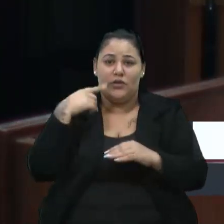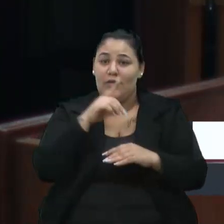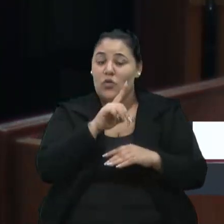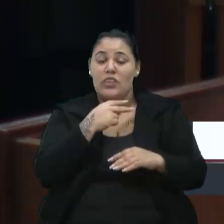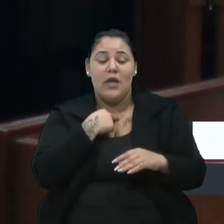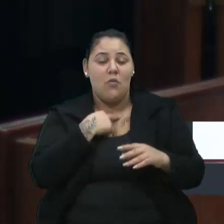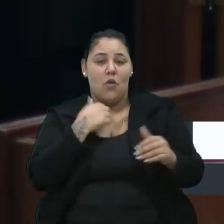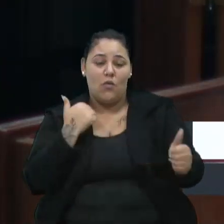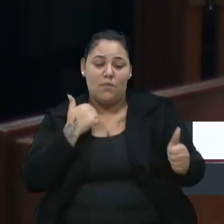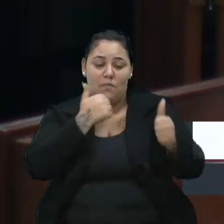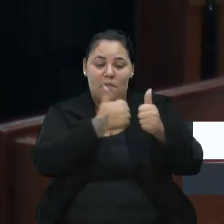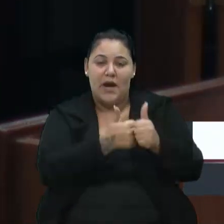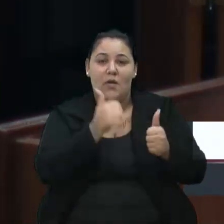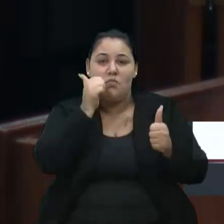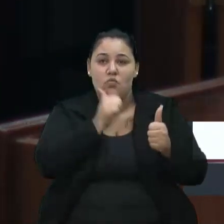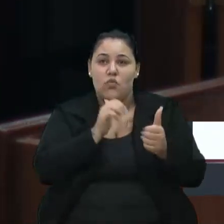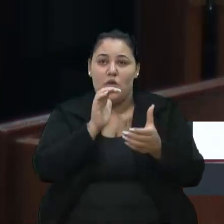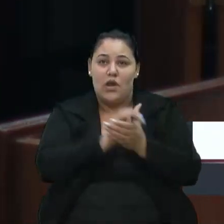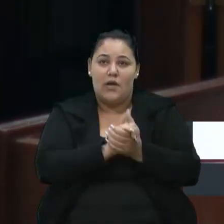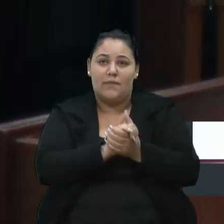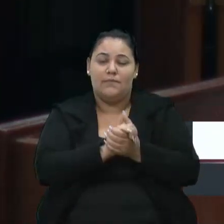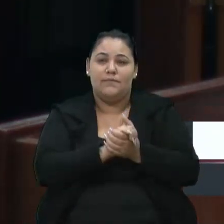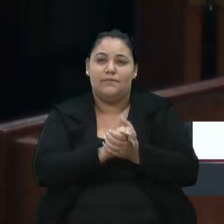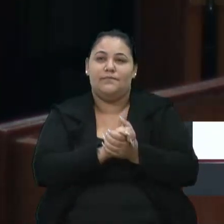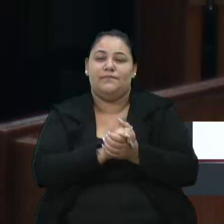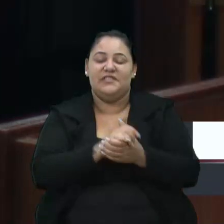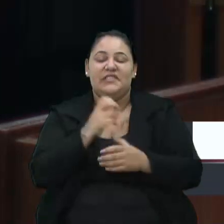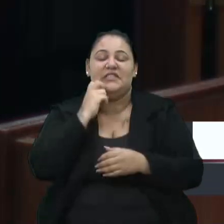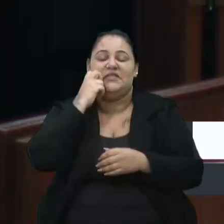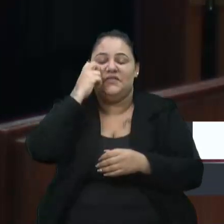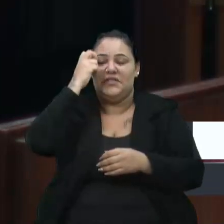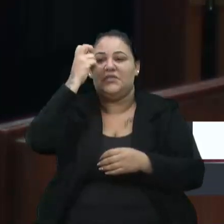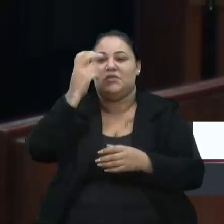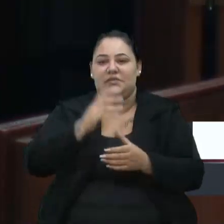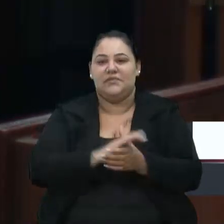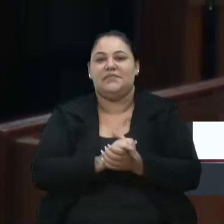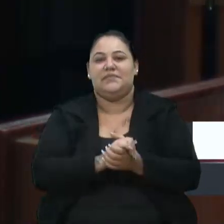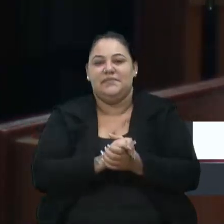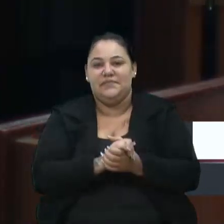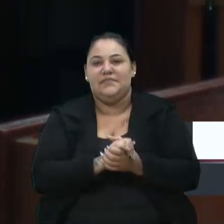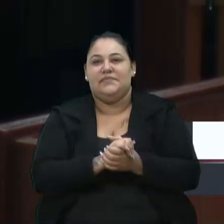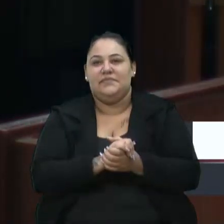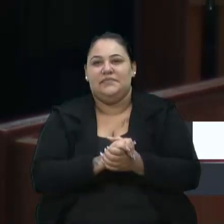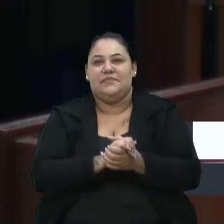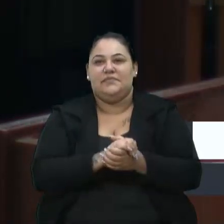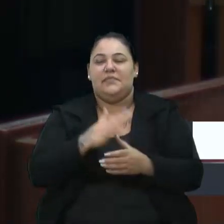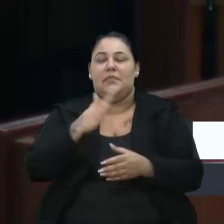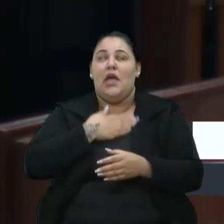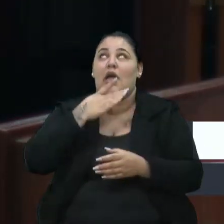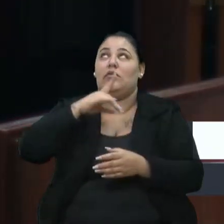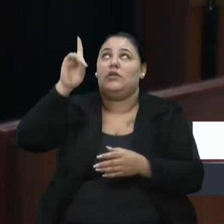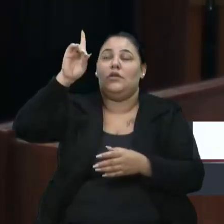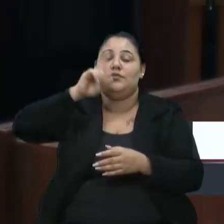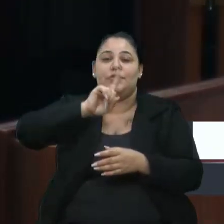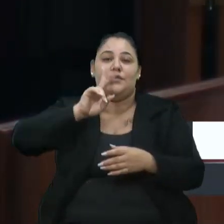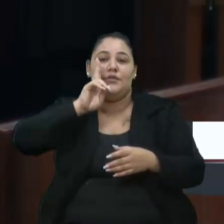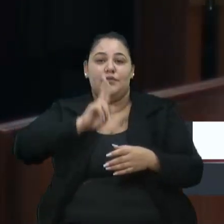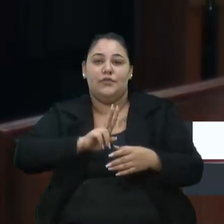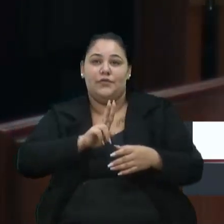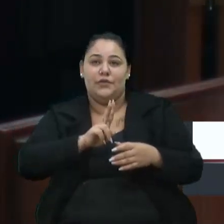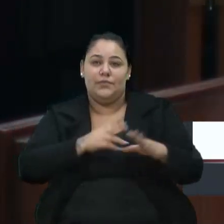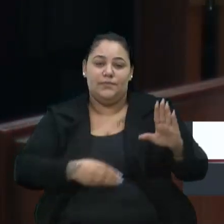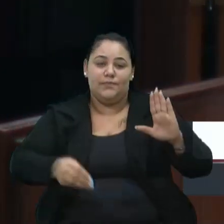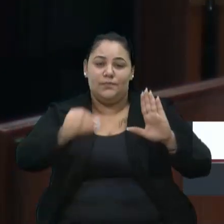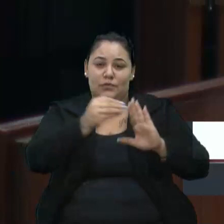fisicamente, nem citar o seu nome publicamente. Que vergonha, meu Deus do céu. Aí eu não vi uma nota aqui do